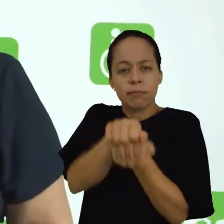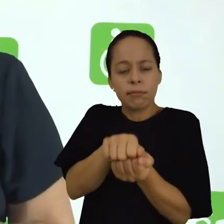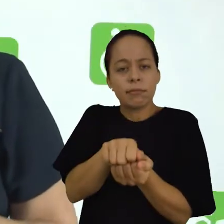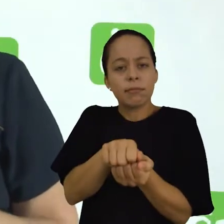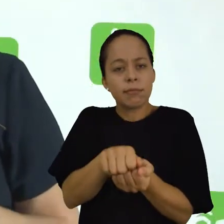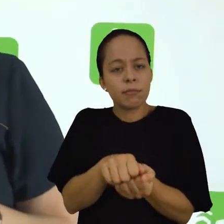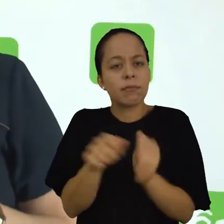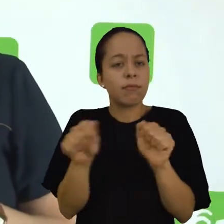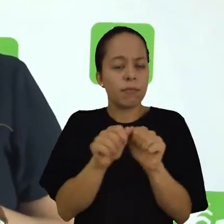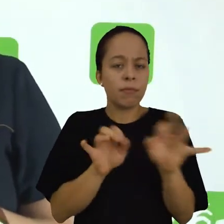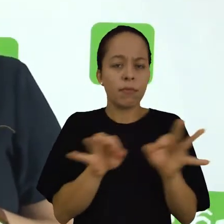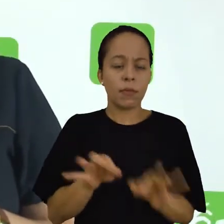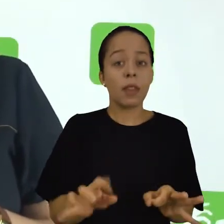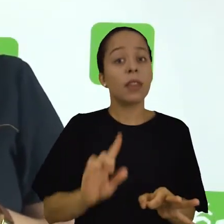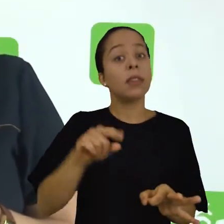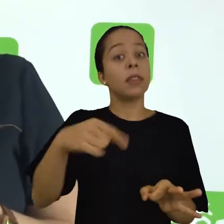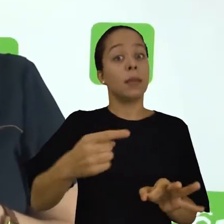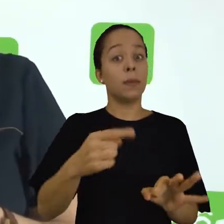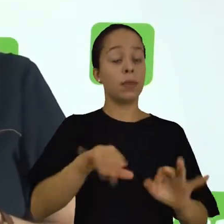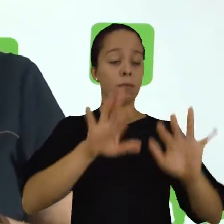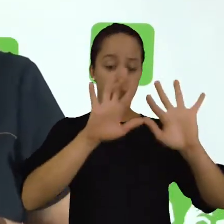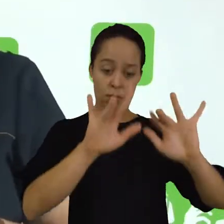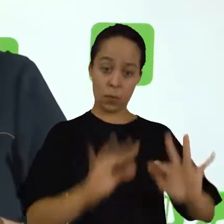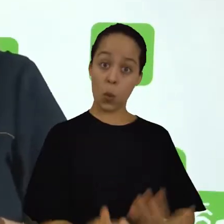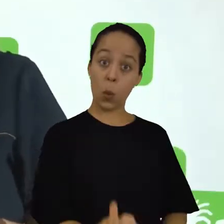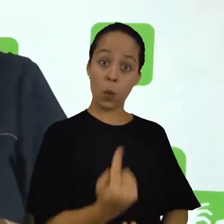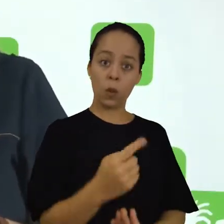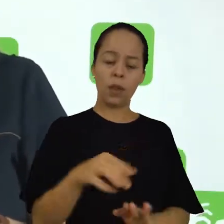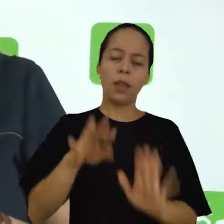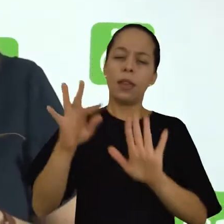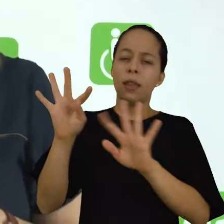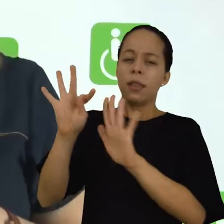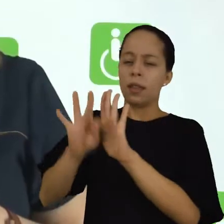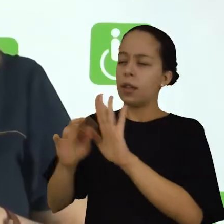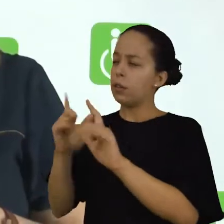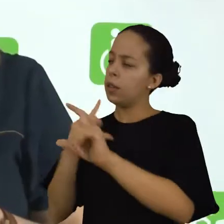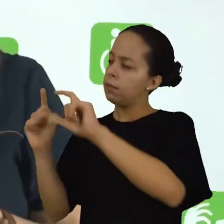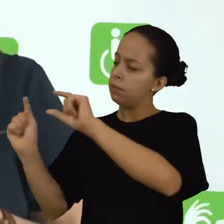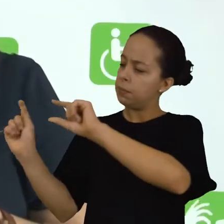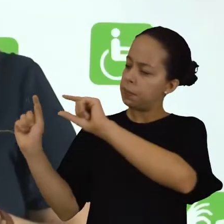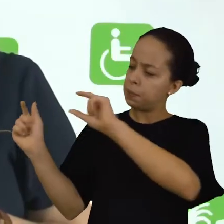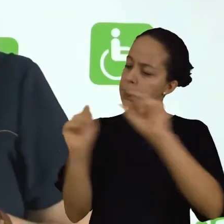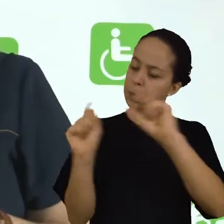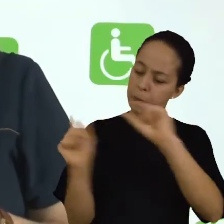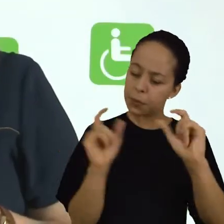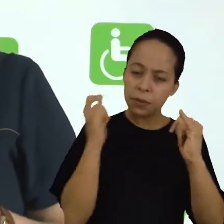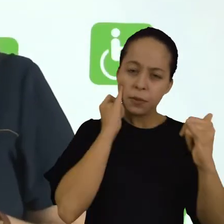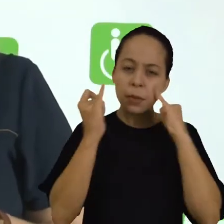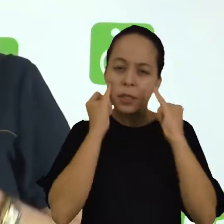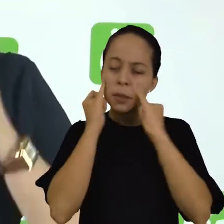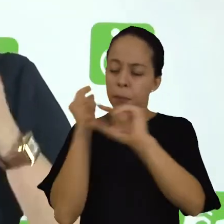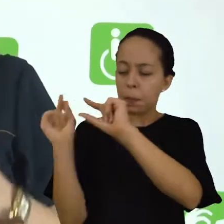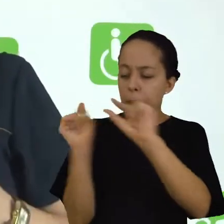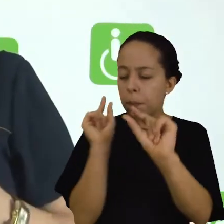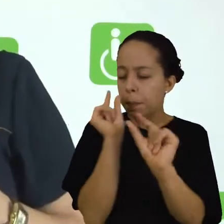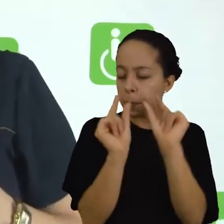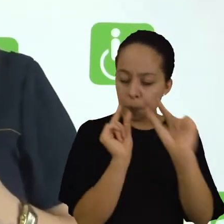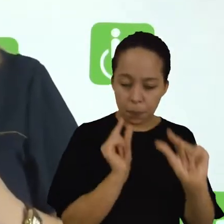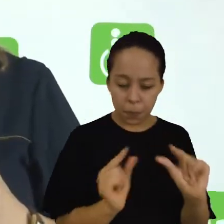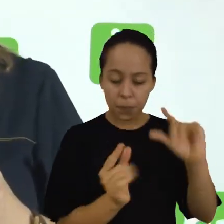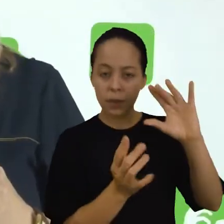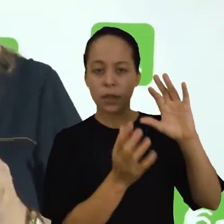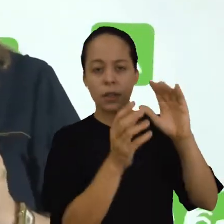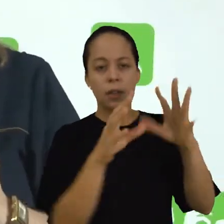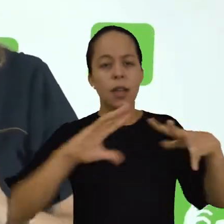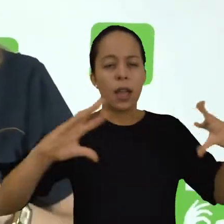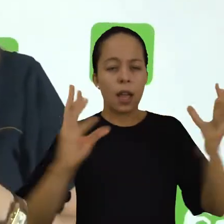e depois você desenvolve um texto unindo todas as ideias principais. Então, dessa forma,